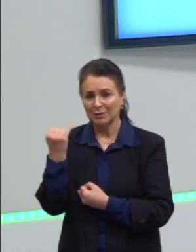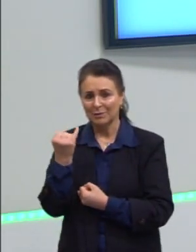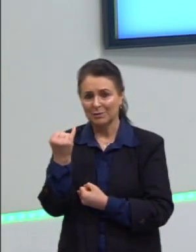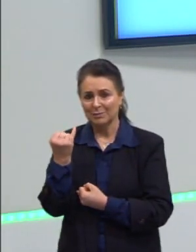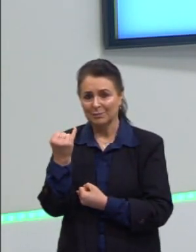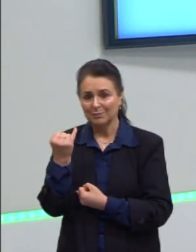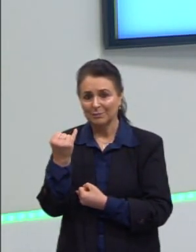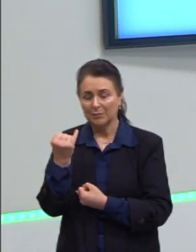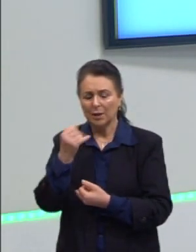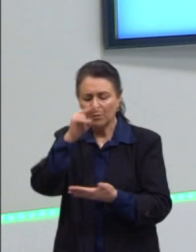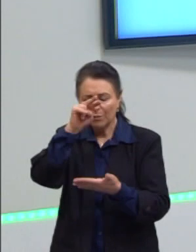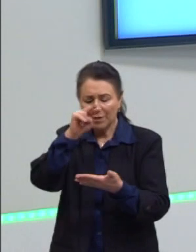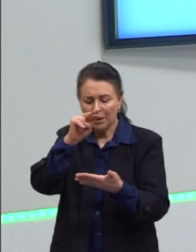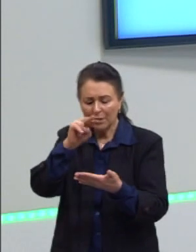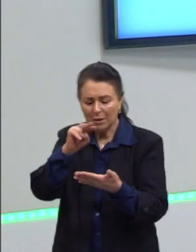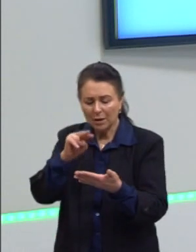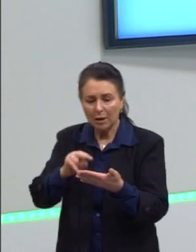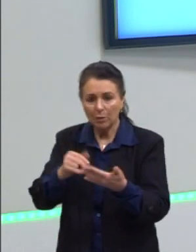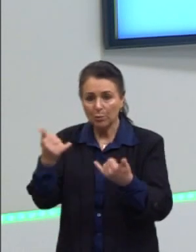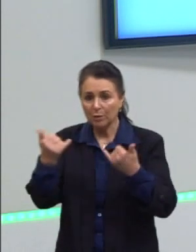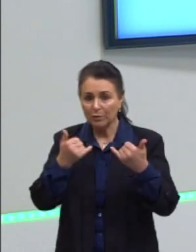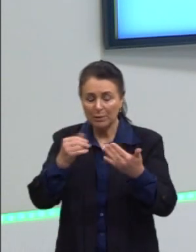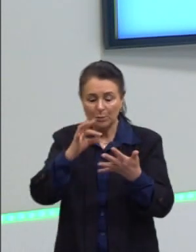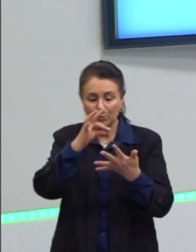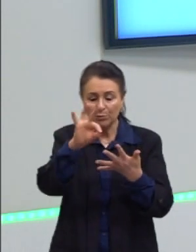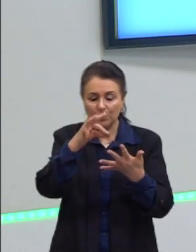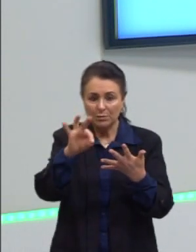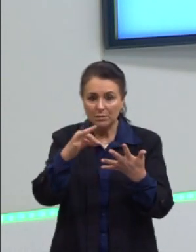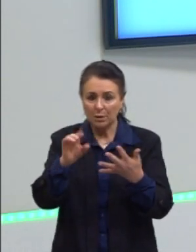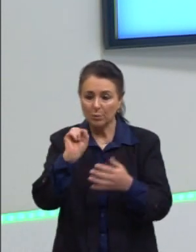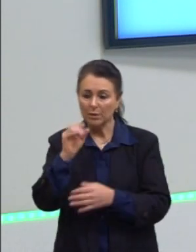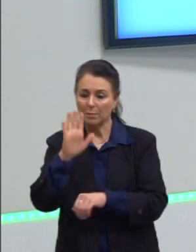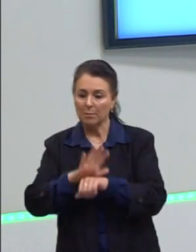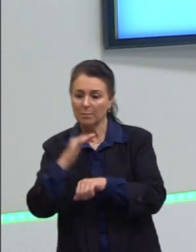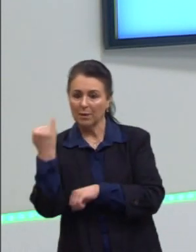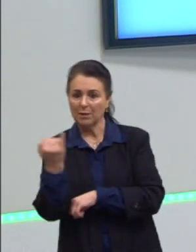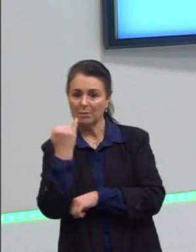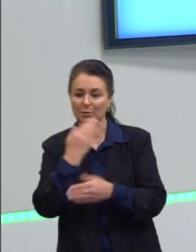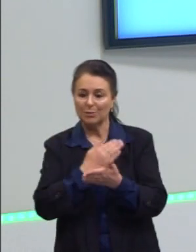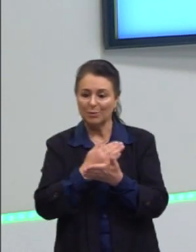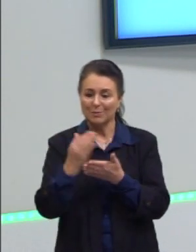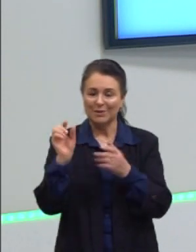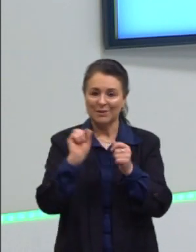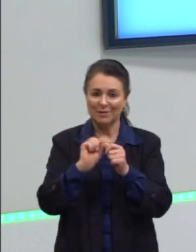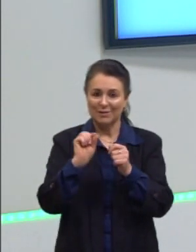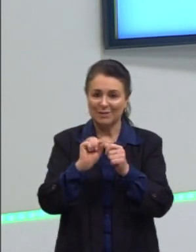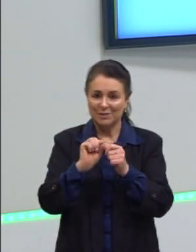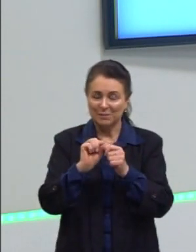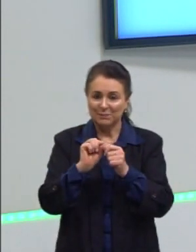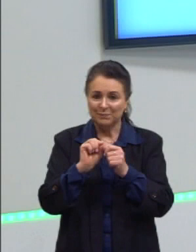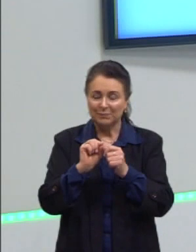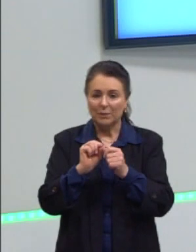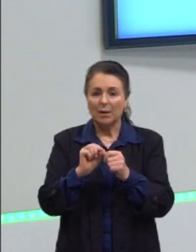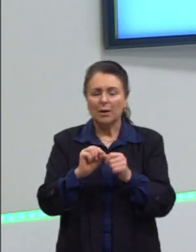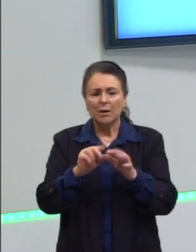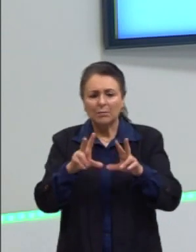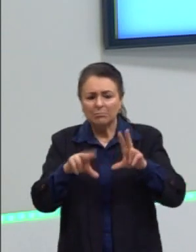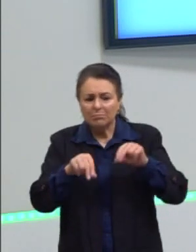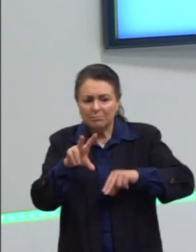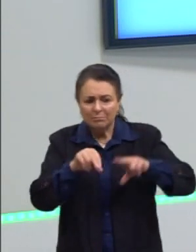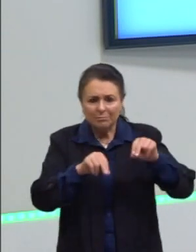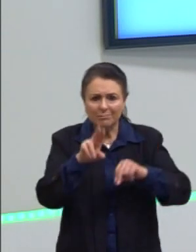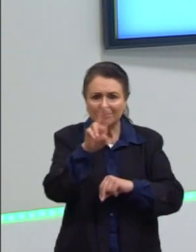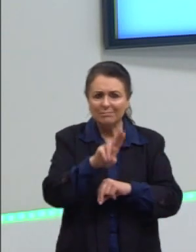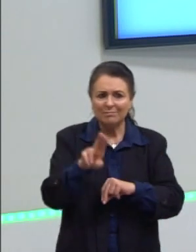gente ir lendo as informações, destacar o que é importante, e aí começar a fazer aquelas manipulações, né?